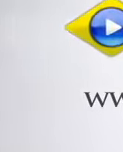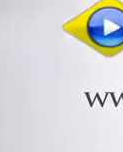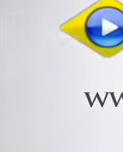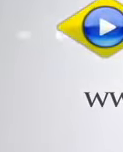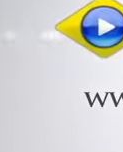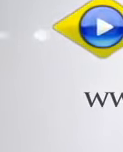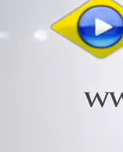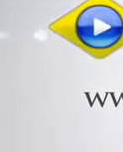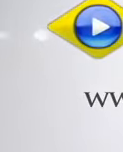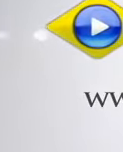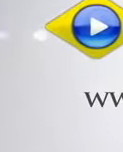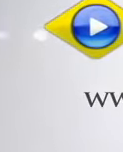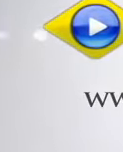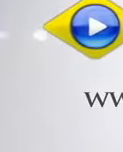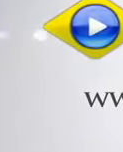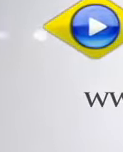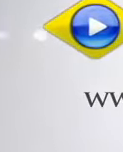Obrigado, presidente.